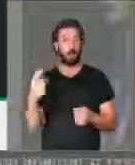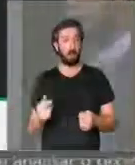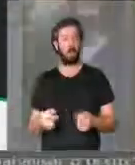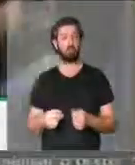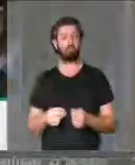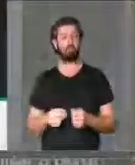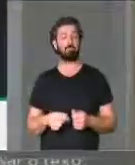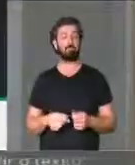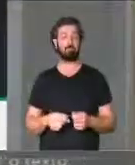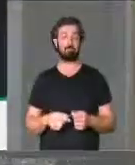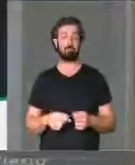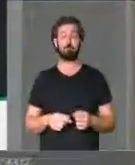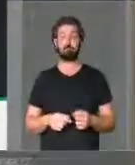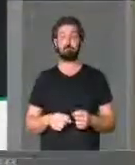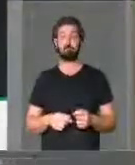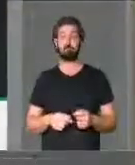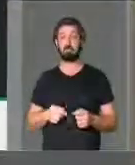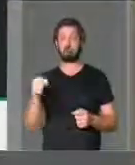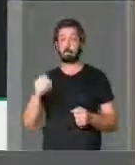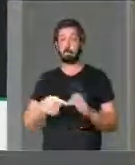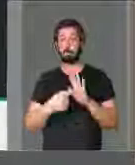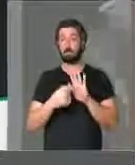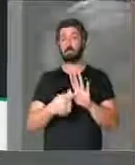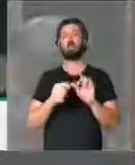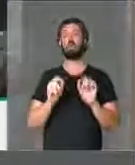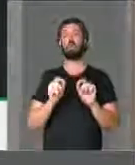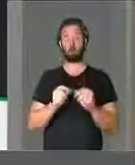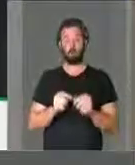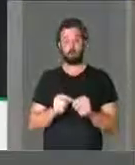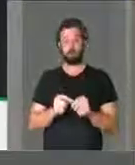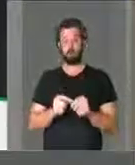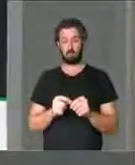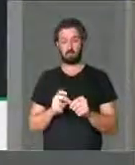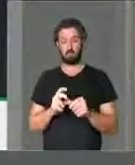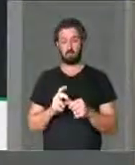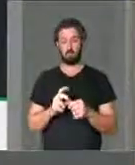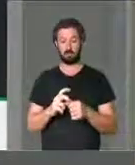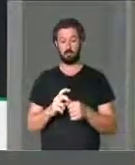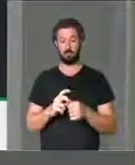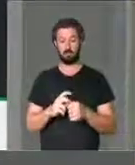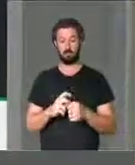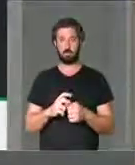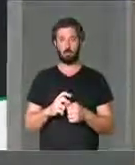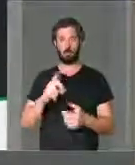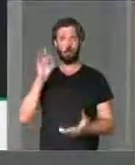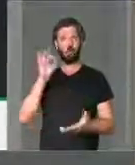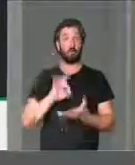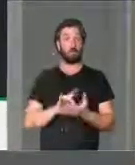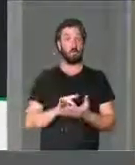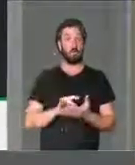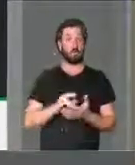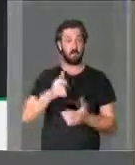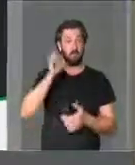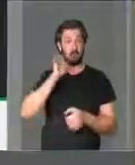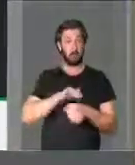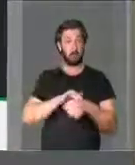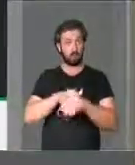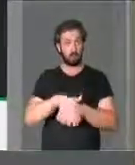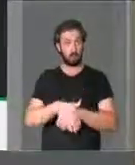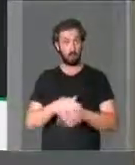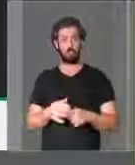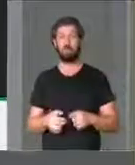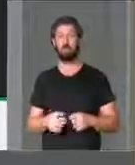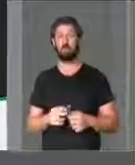Elas revelam as viagens e a negativa oficial de ontem à noite,